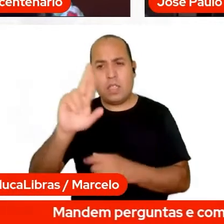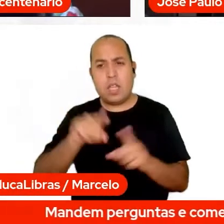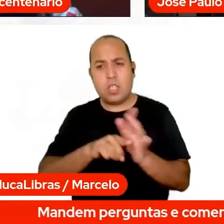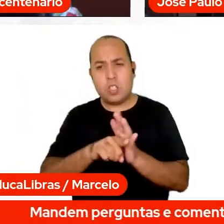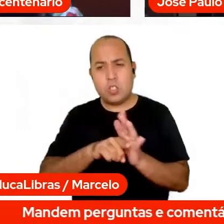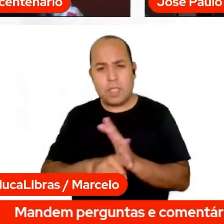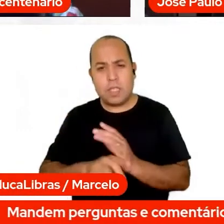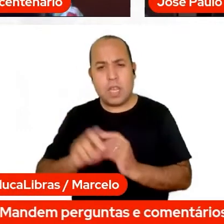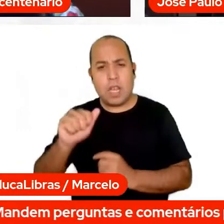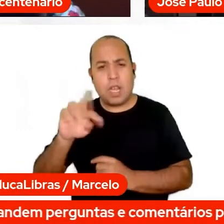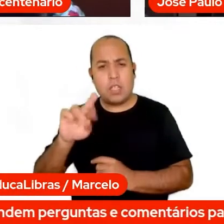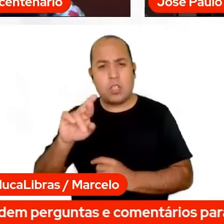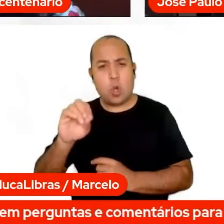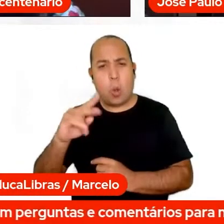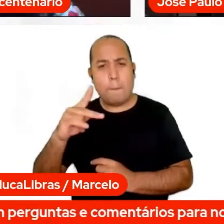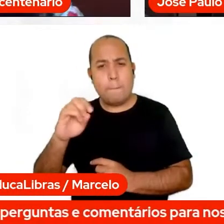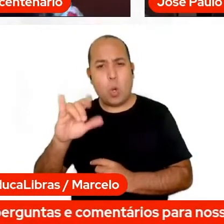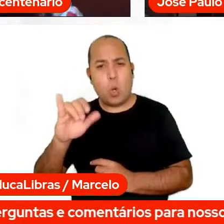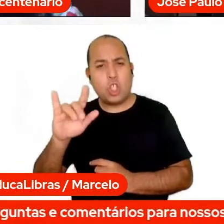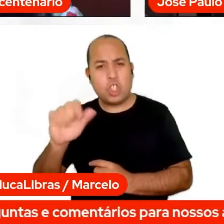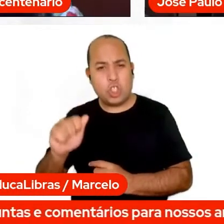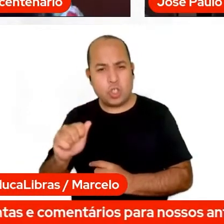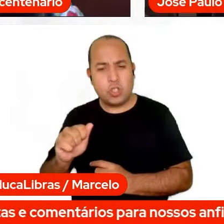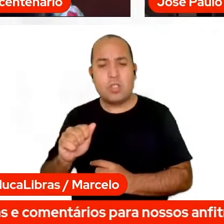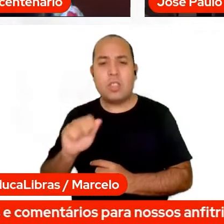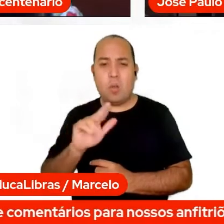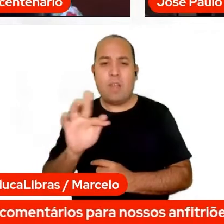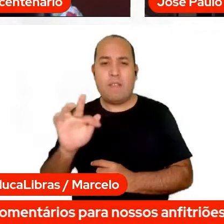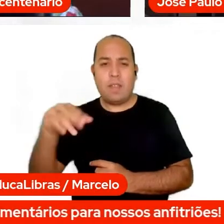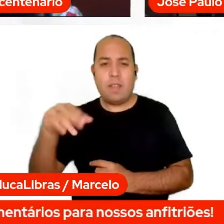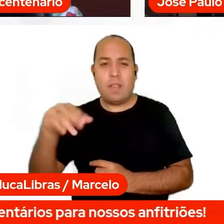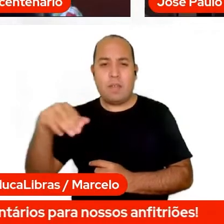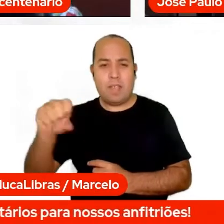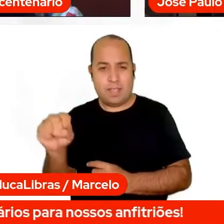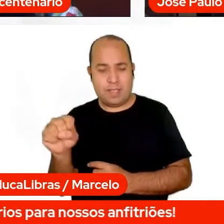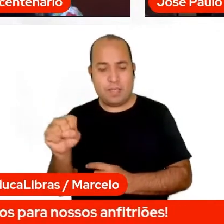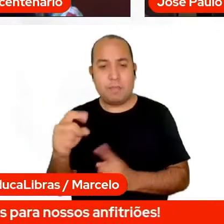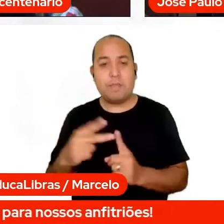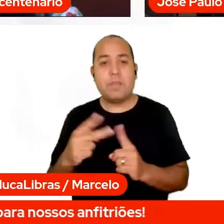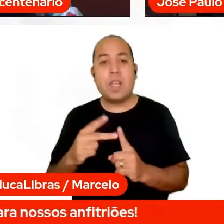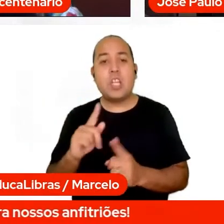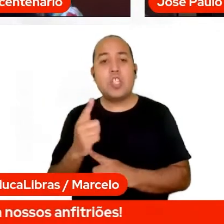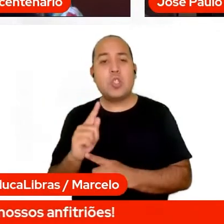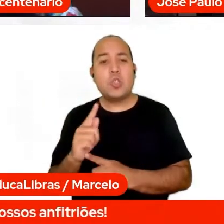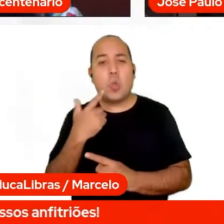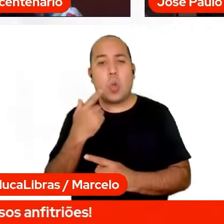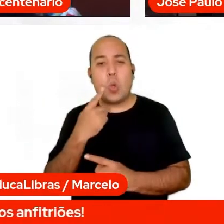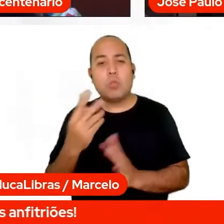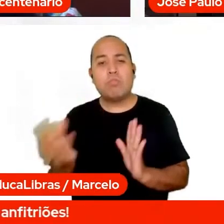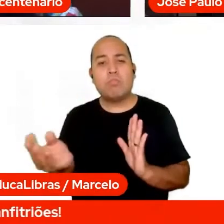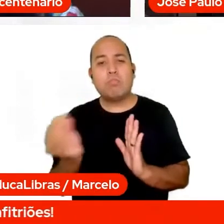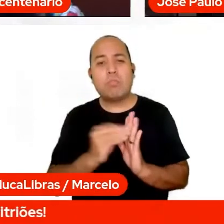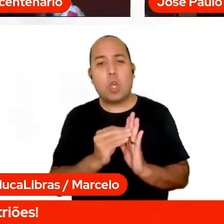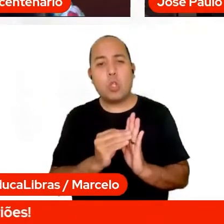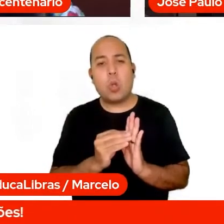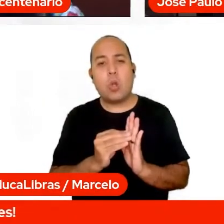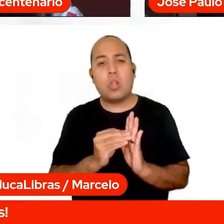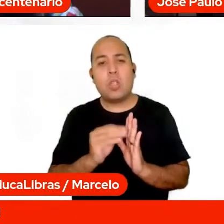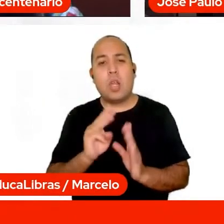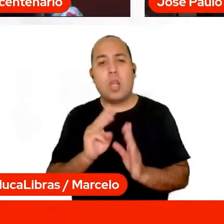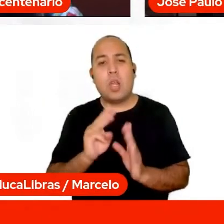humanos e povos tradicionais da UFMS, gestor do protocolo de intenções com a Universidade de Washington,